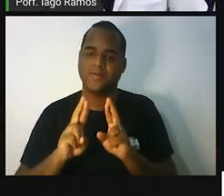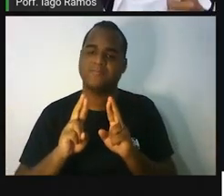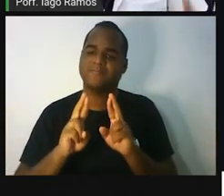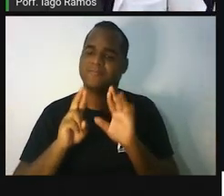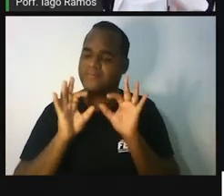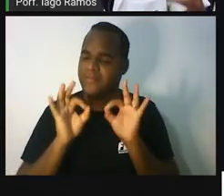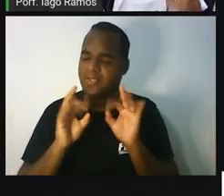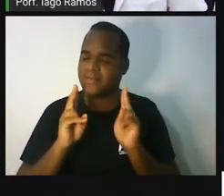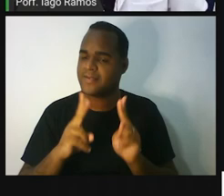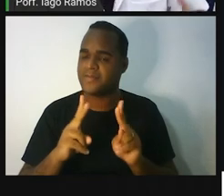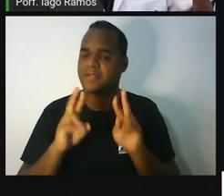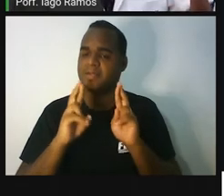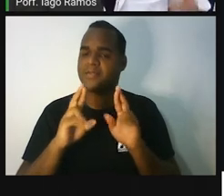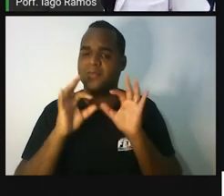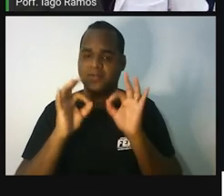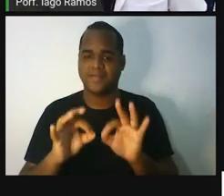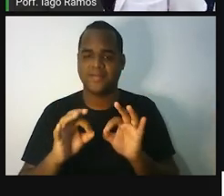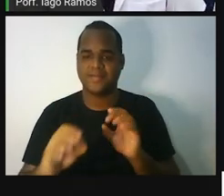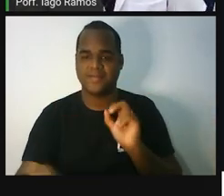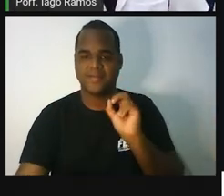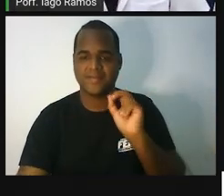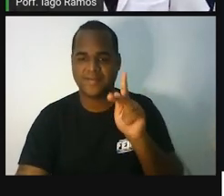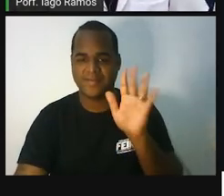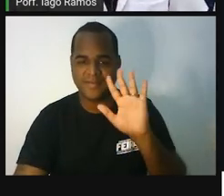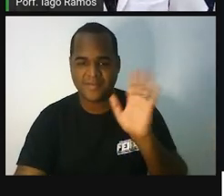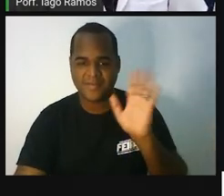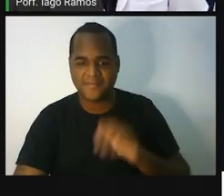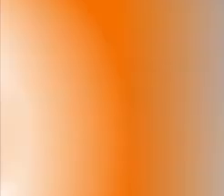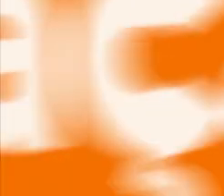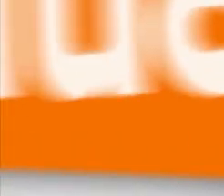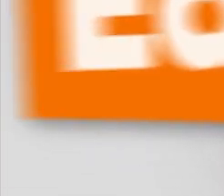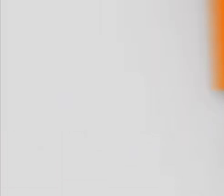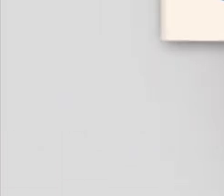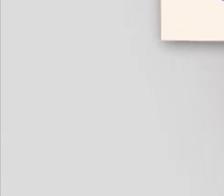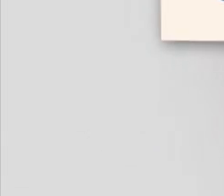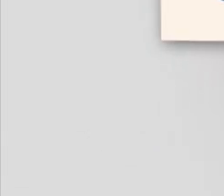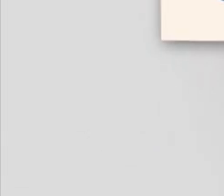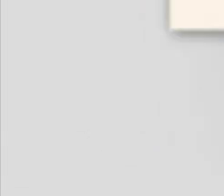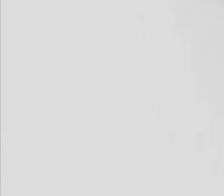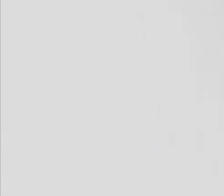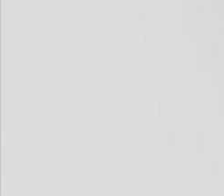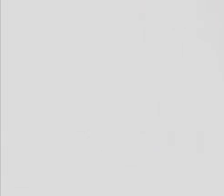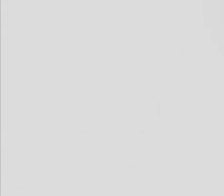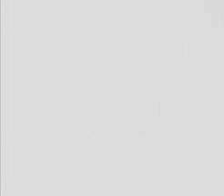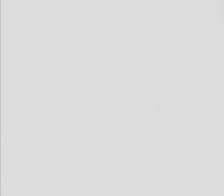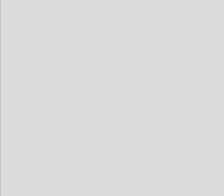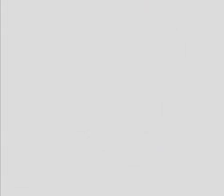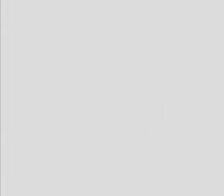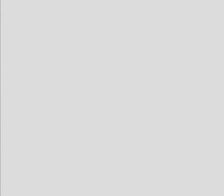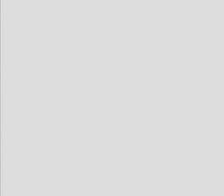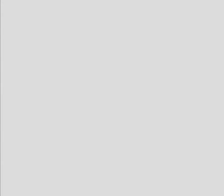verdade, sempre foi solução. Bye, bye. Tchau,